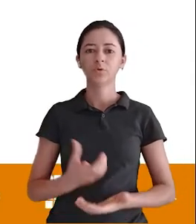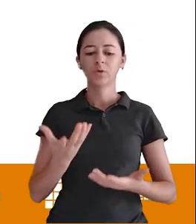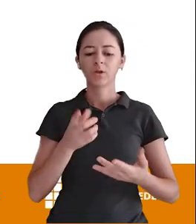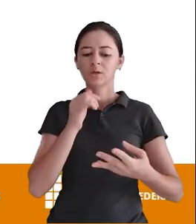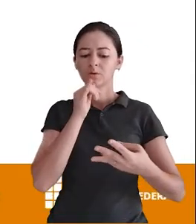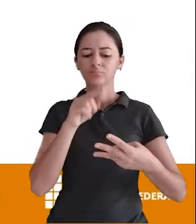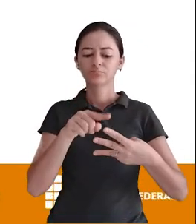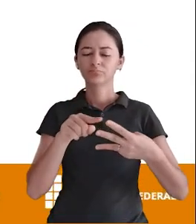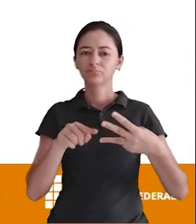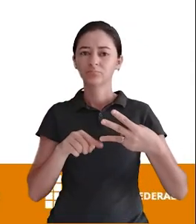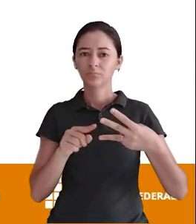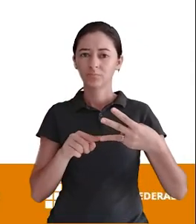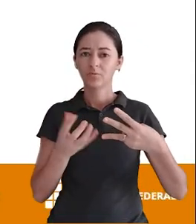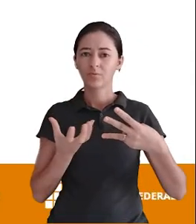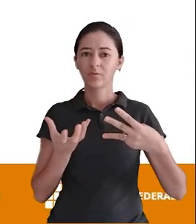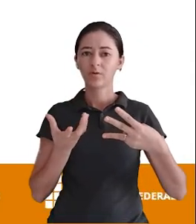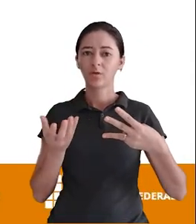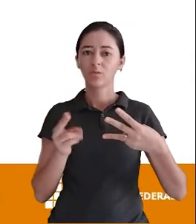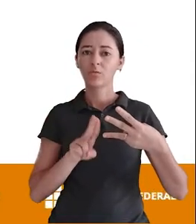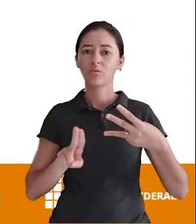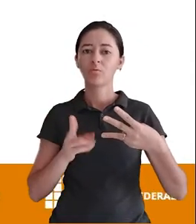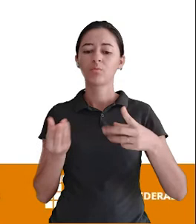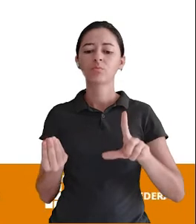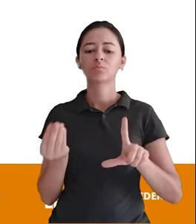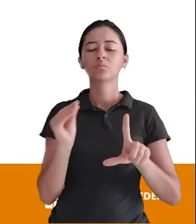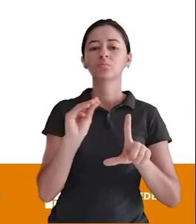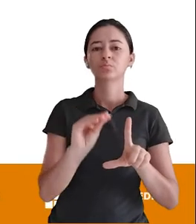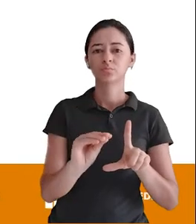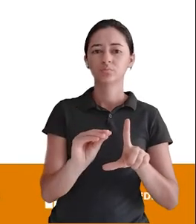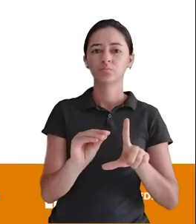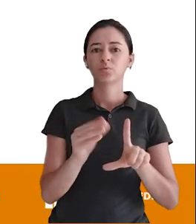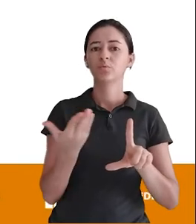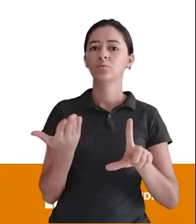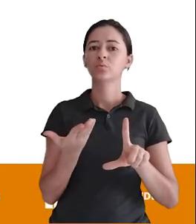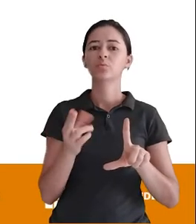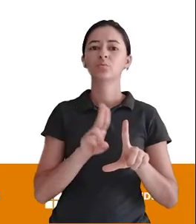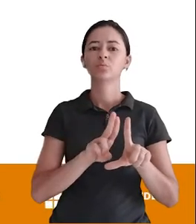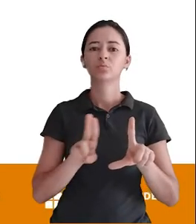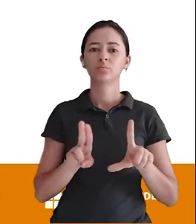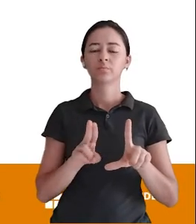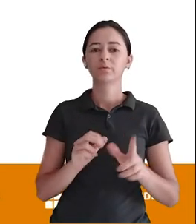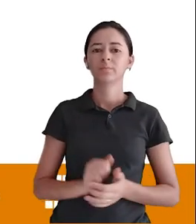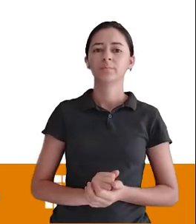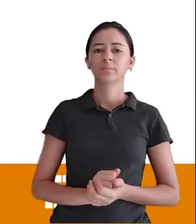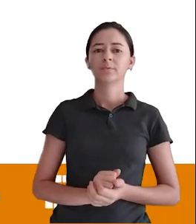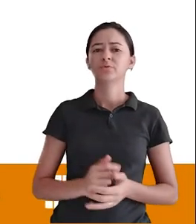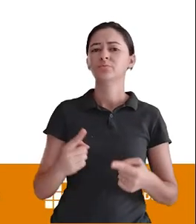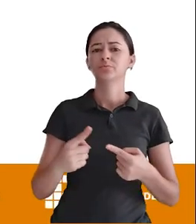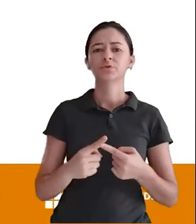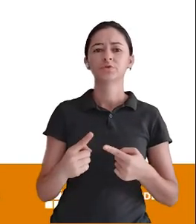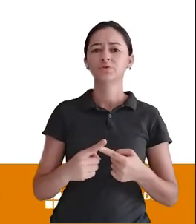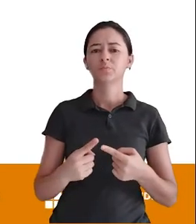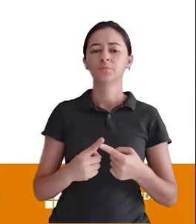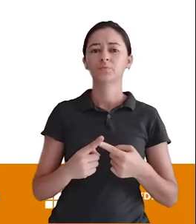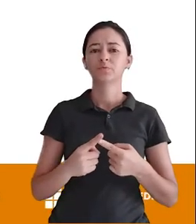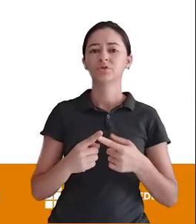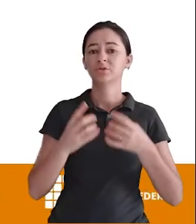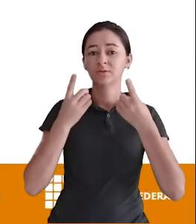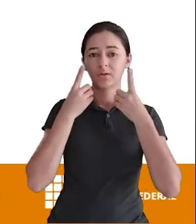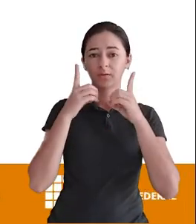tipo de dado Desse atributo Ou seja Qual é o nome Do atributo Que eu estou adicionando E qual é o tipo De dado Desse atributo Que eu estou adicionando